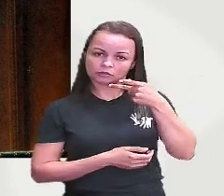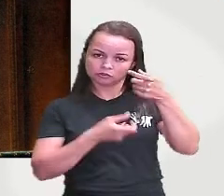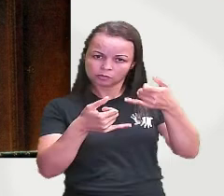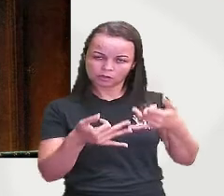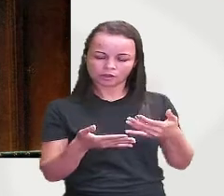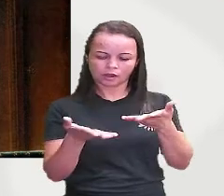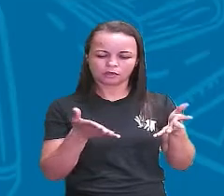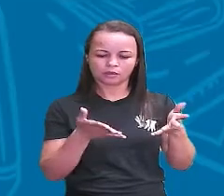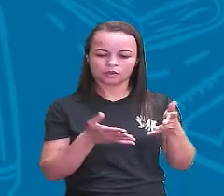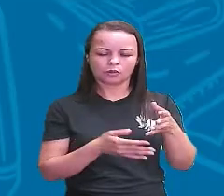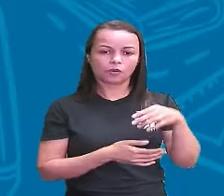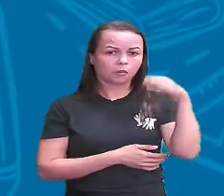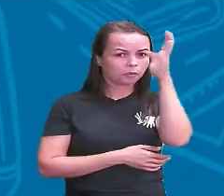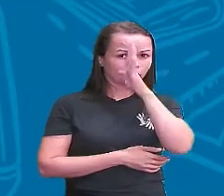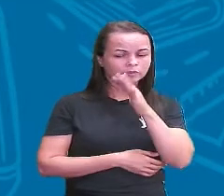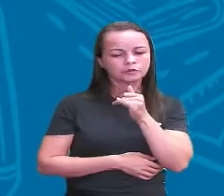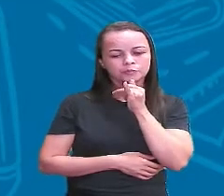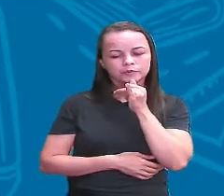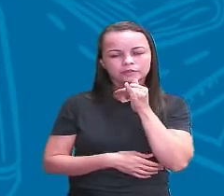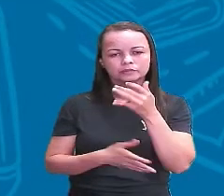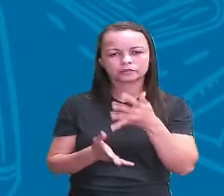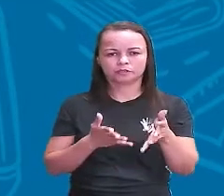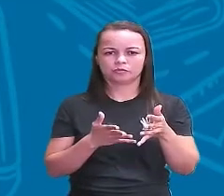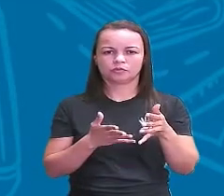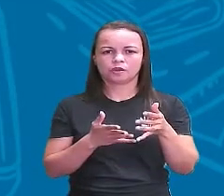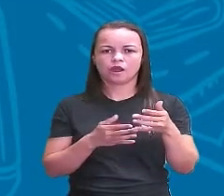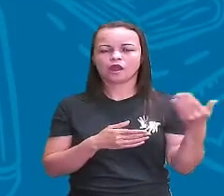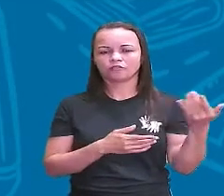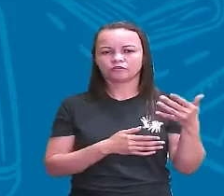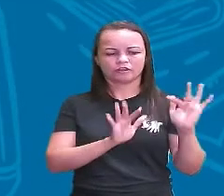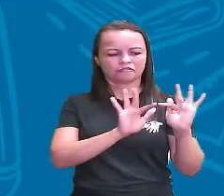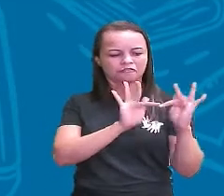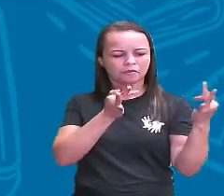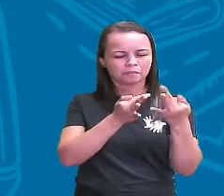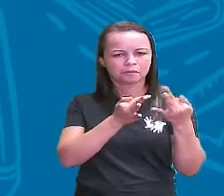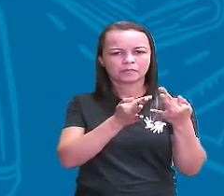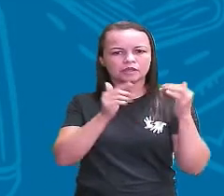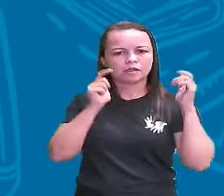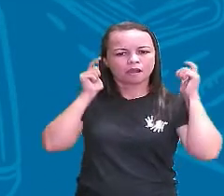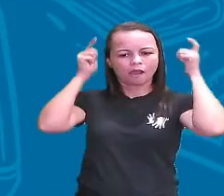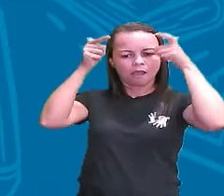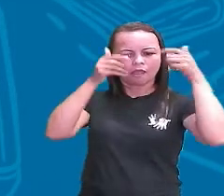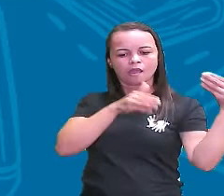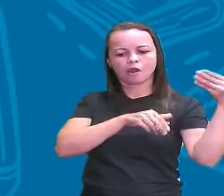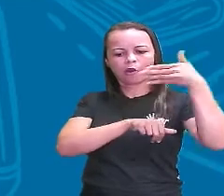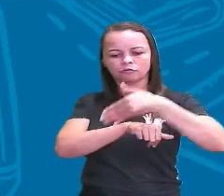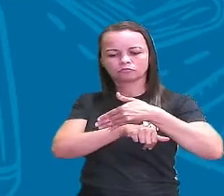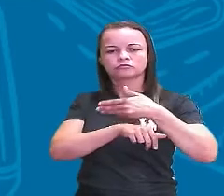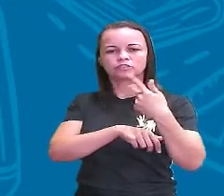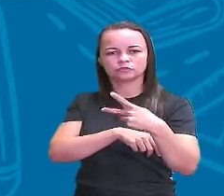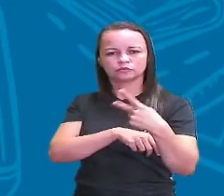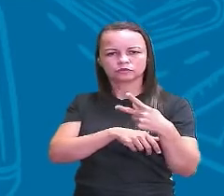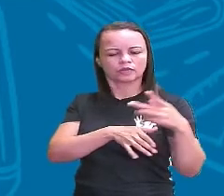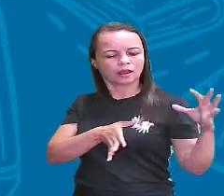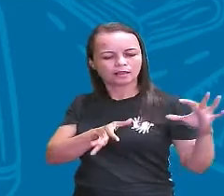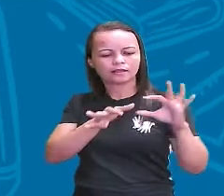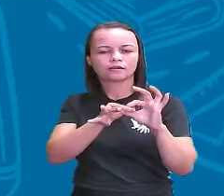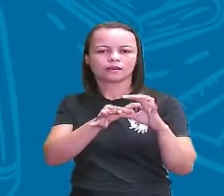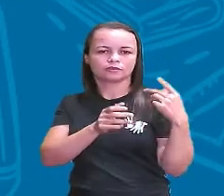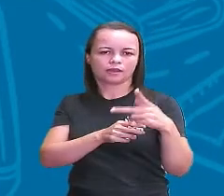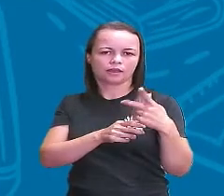Brasil por exemplo a vinda da família real ela está totalmente ligada a esses